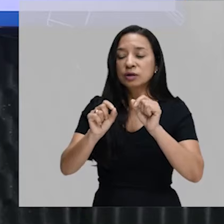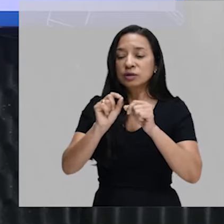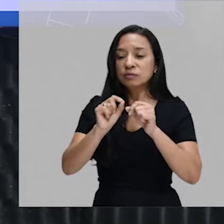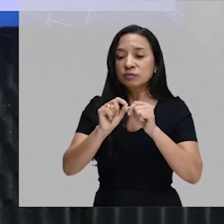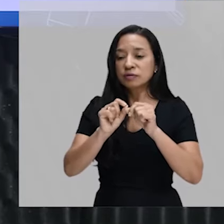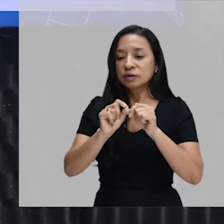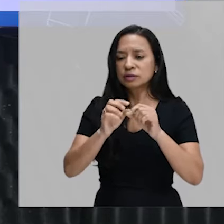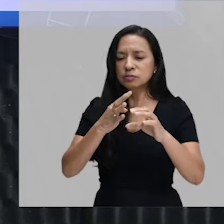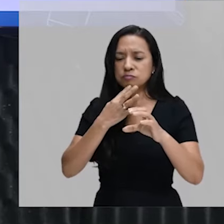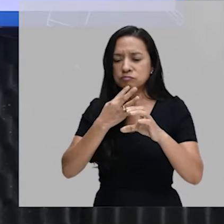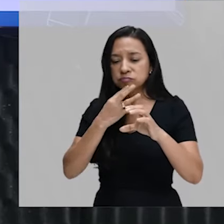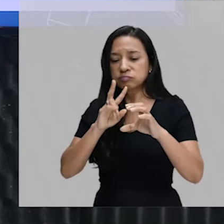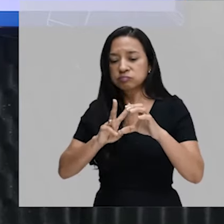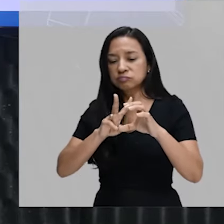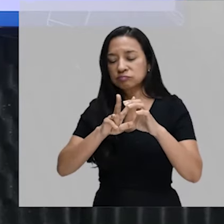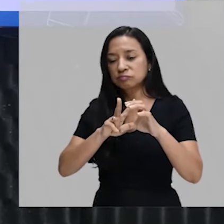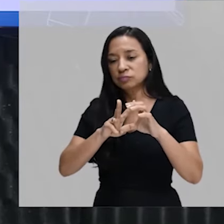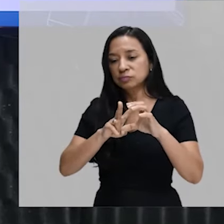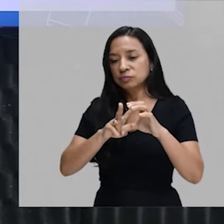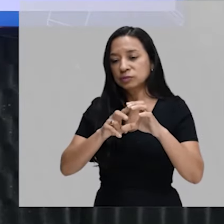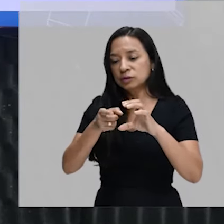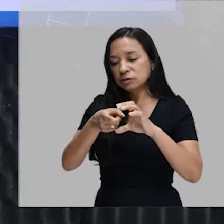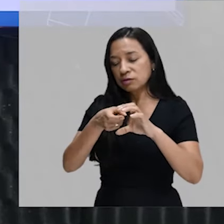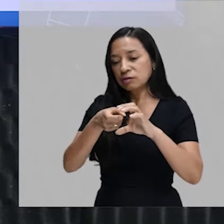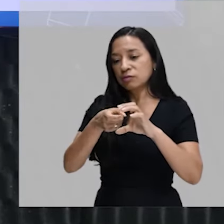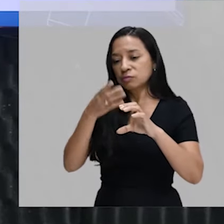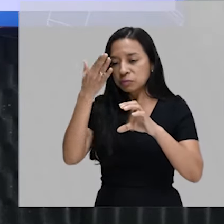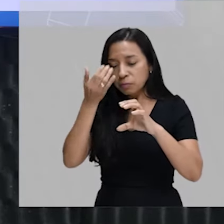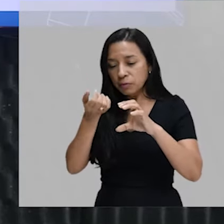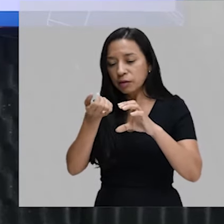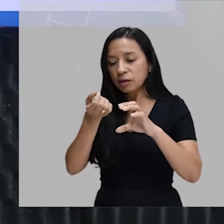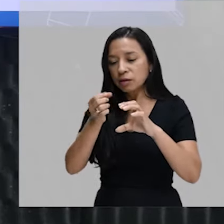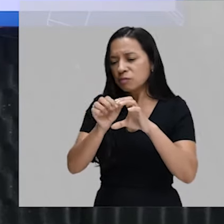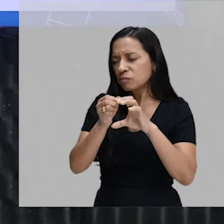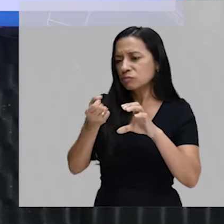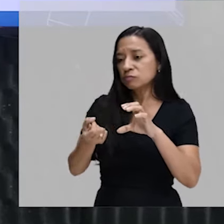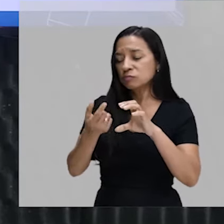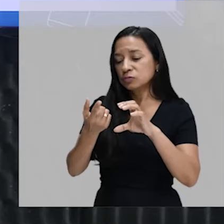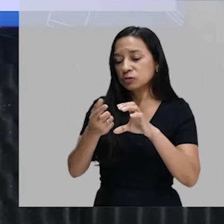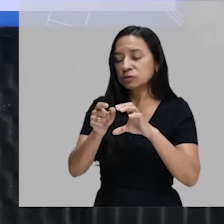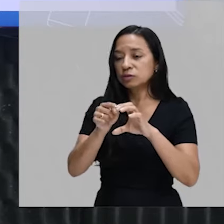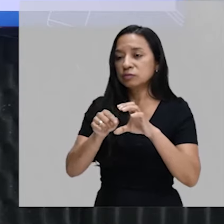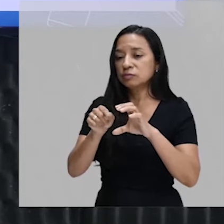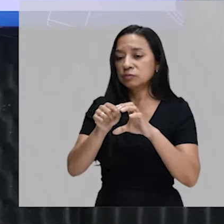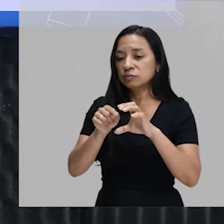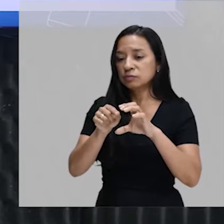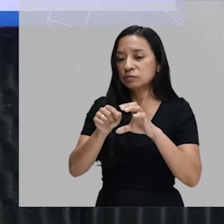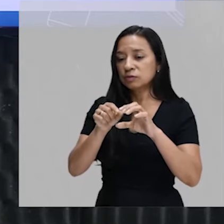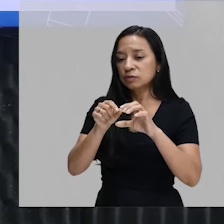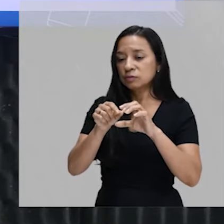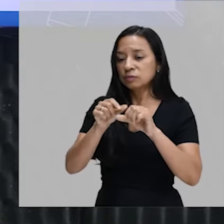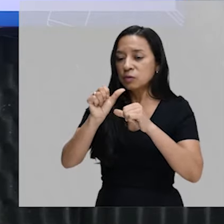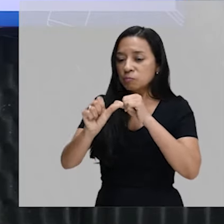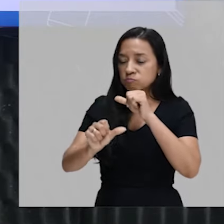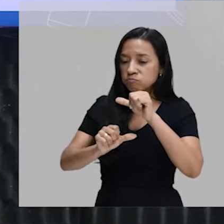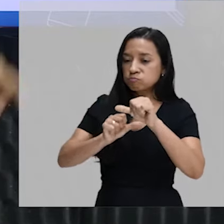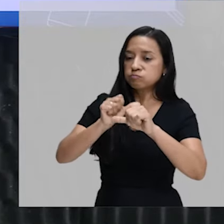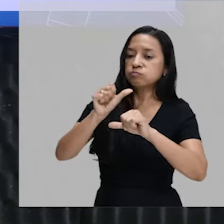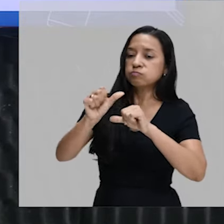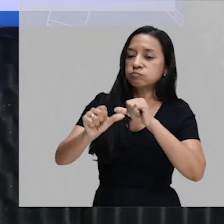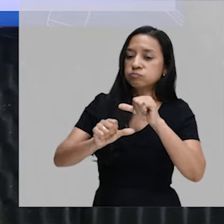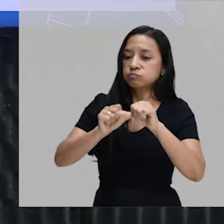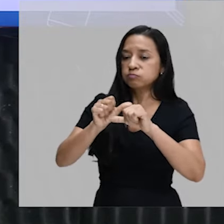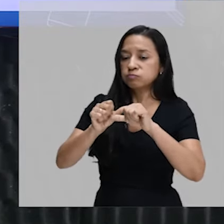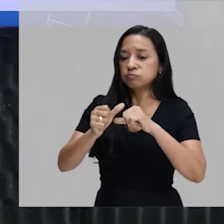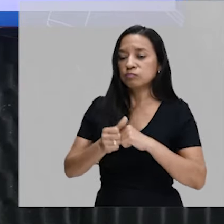Ao reconhecer essa bactéria como um corpo estranho, ela vai promover a formação do que a gente chama de